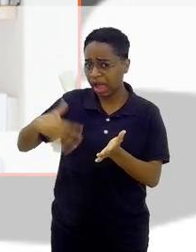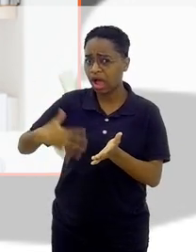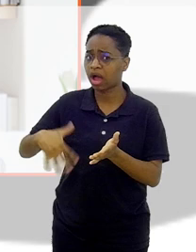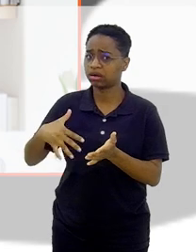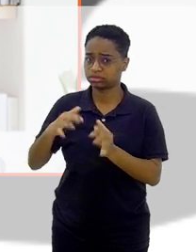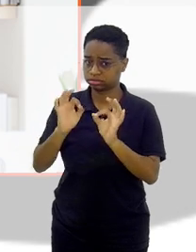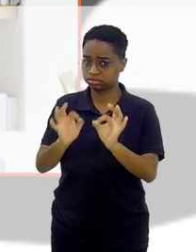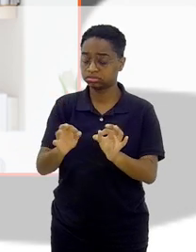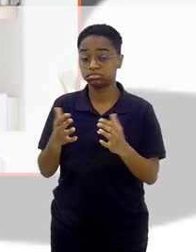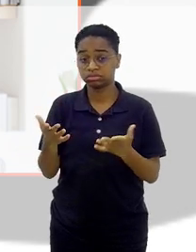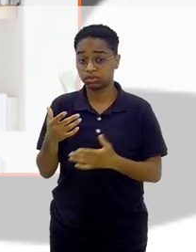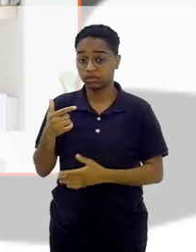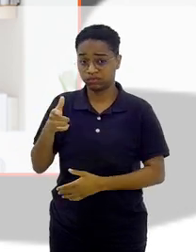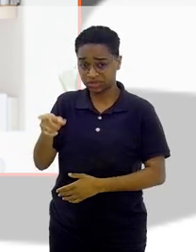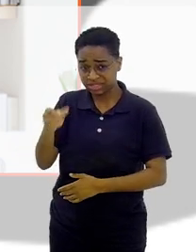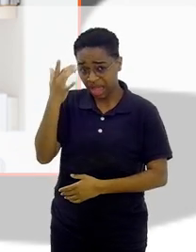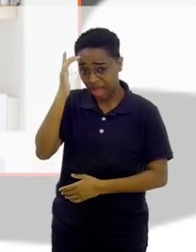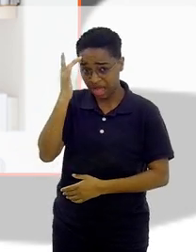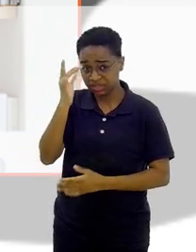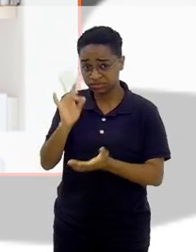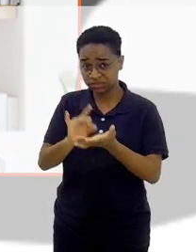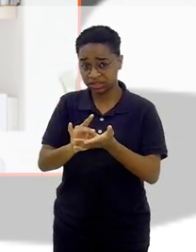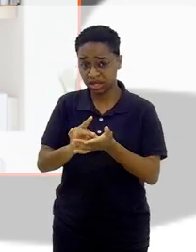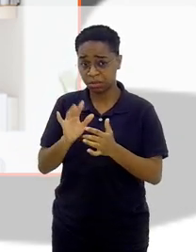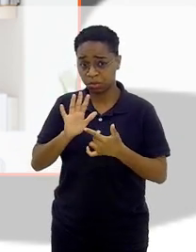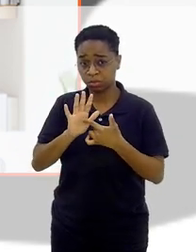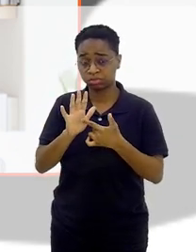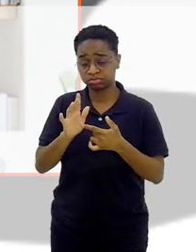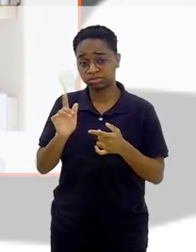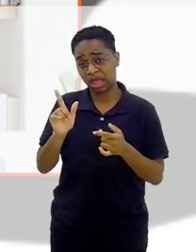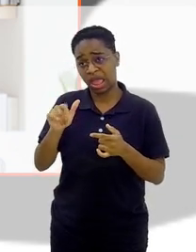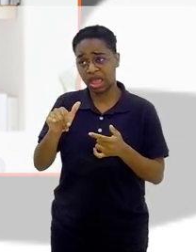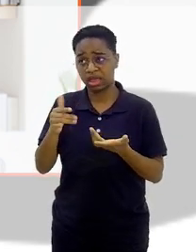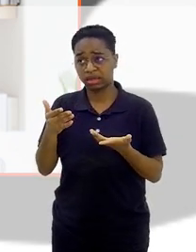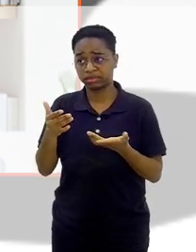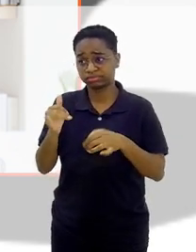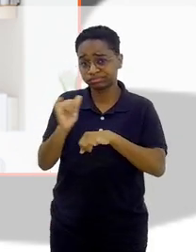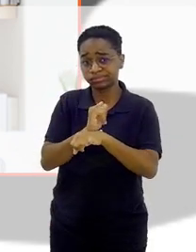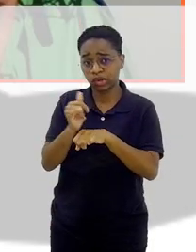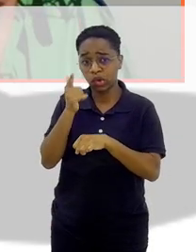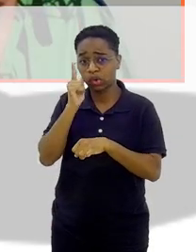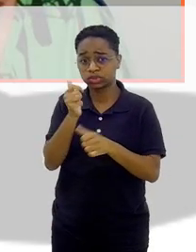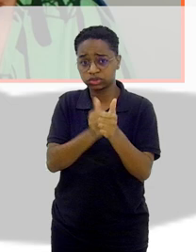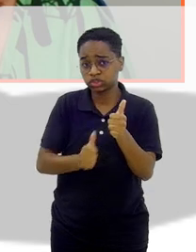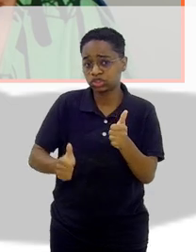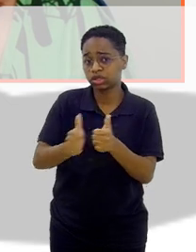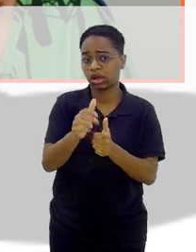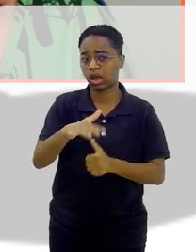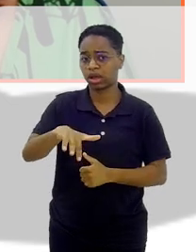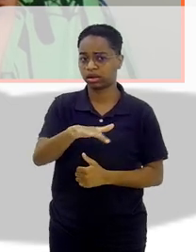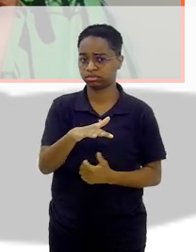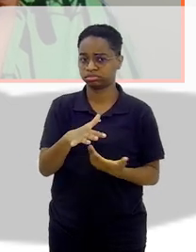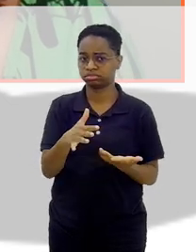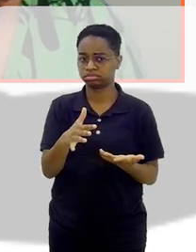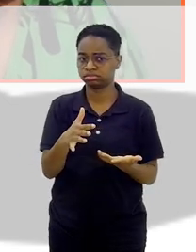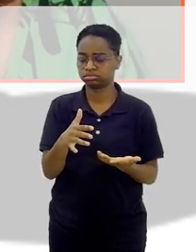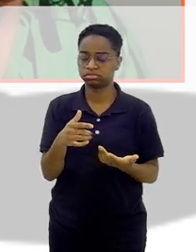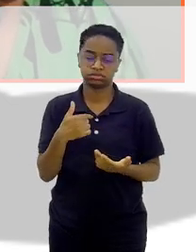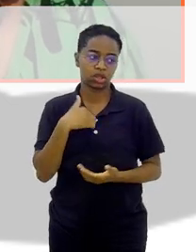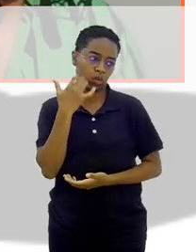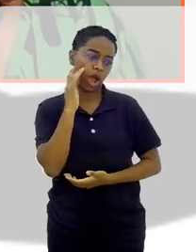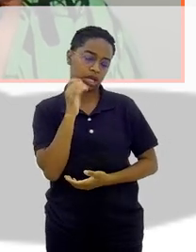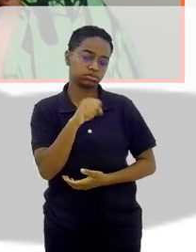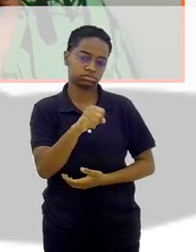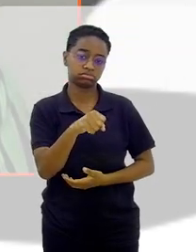que isso também foi uma maneira de você se destacar junto a esse segmento? Acho que